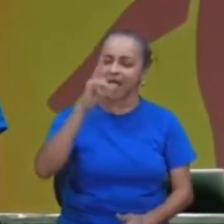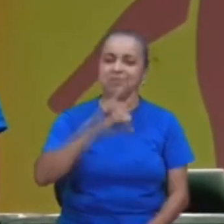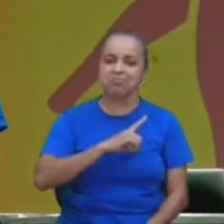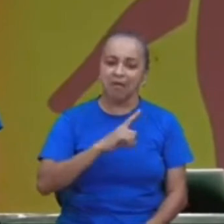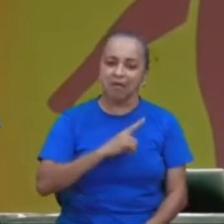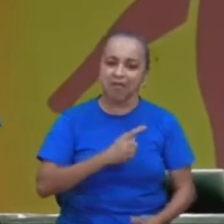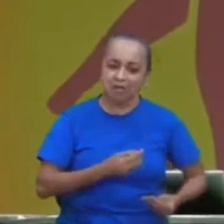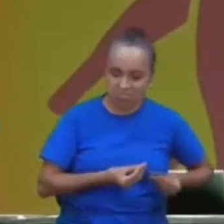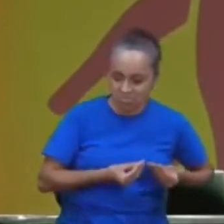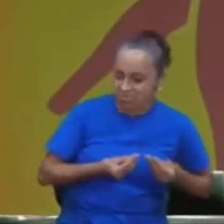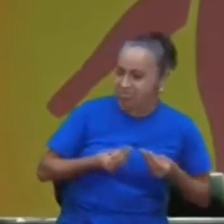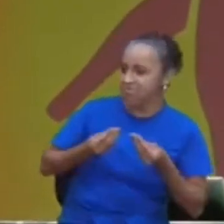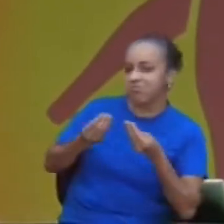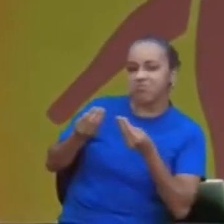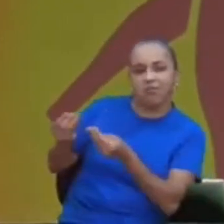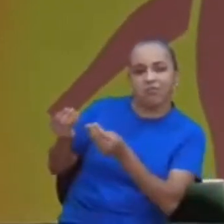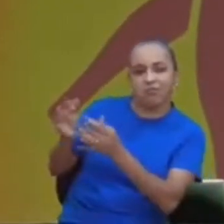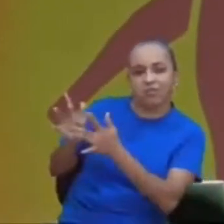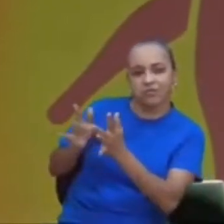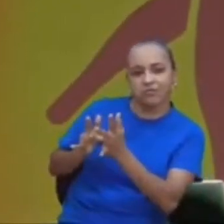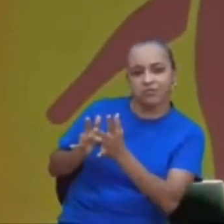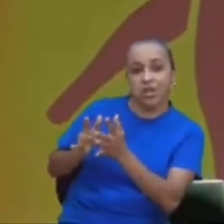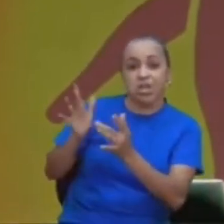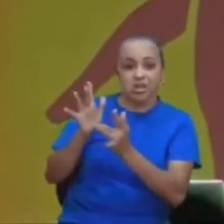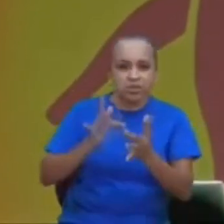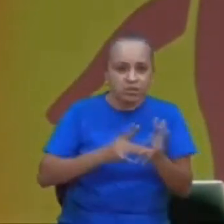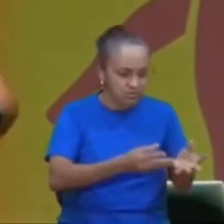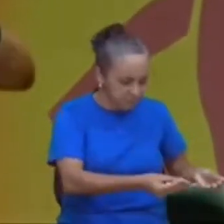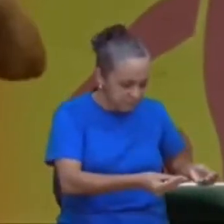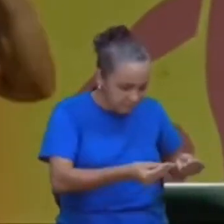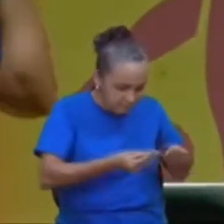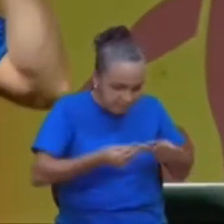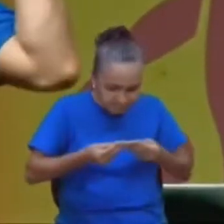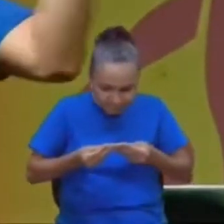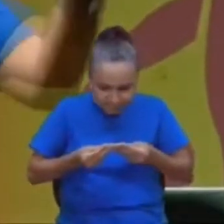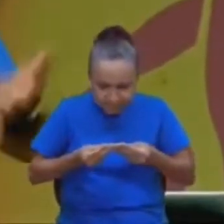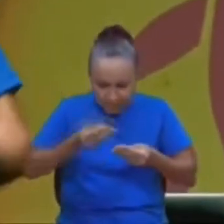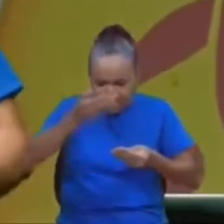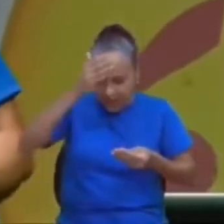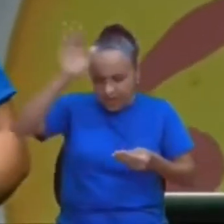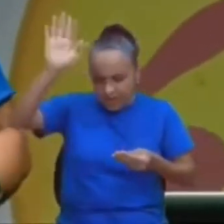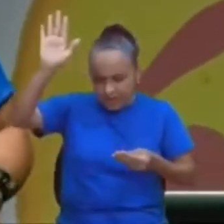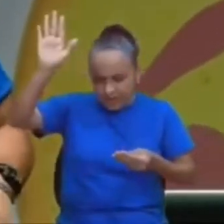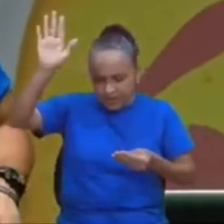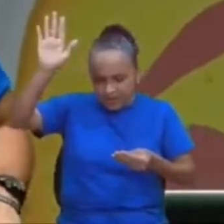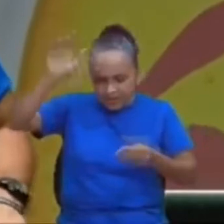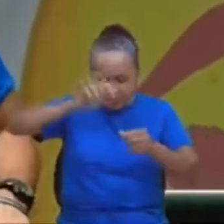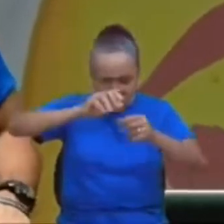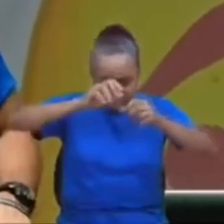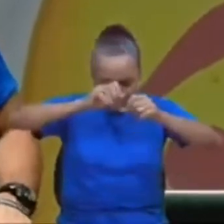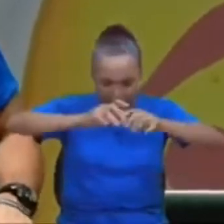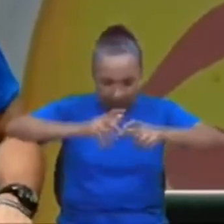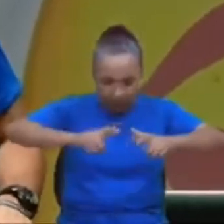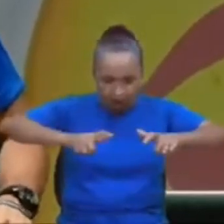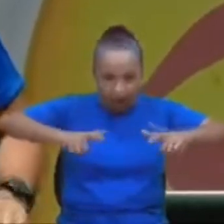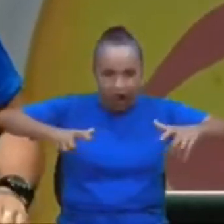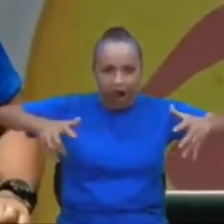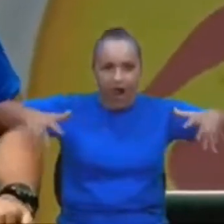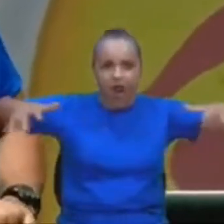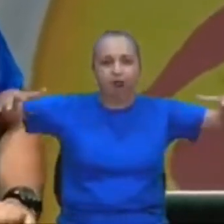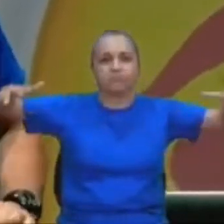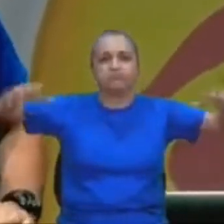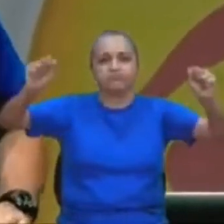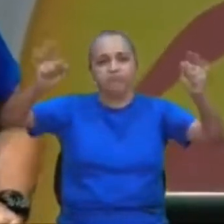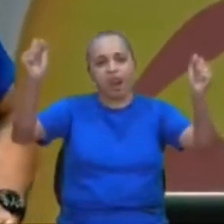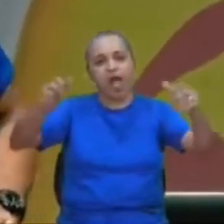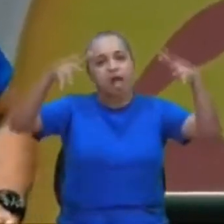e Deus fez muito com aquilo, Deus multiplicou, sabe jovem, às vezes você diz,